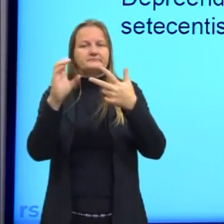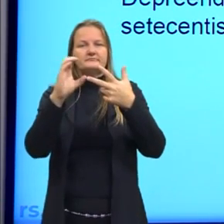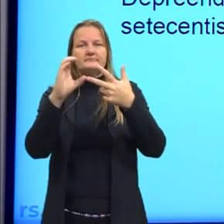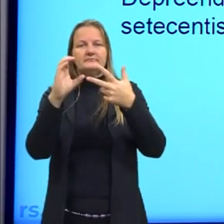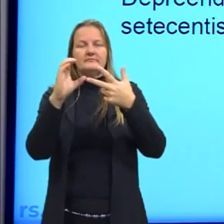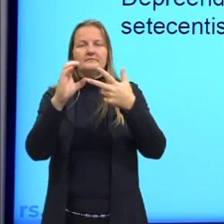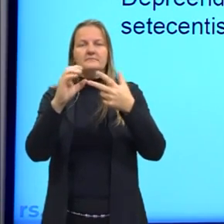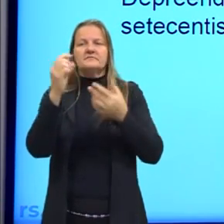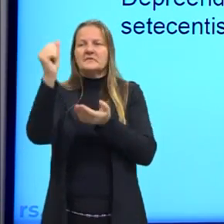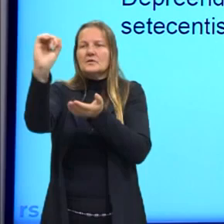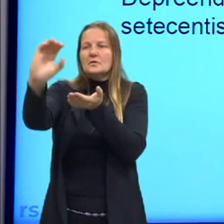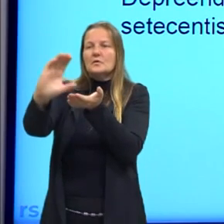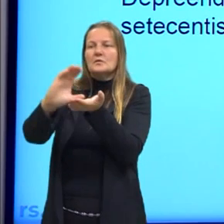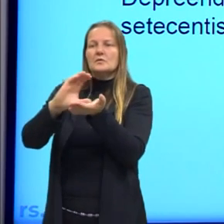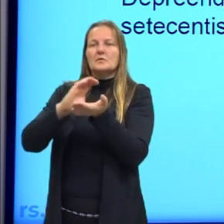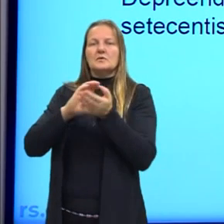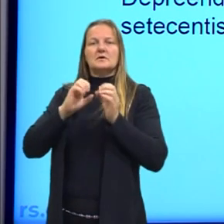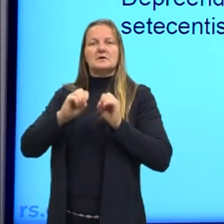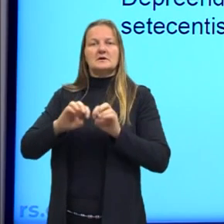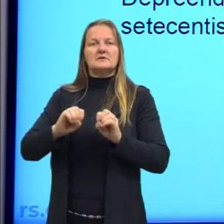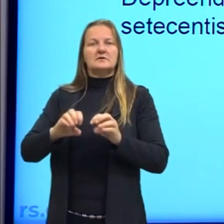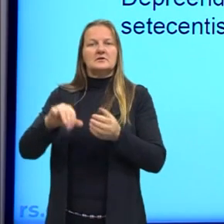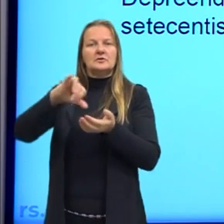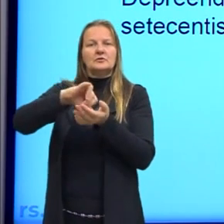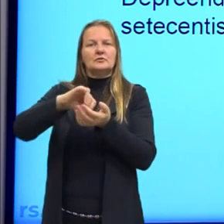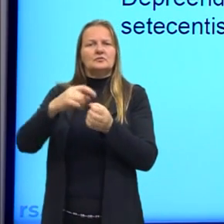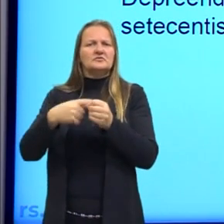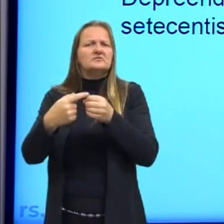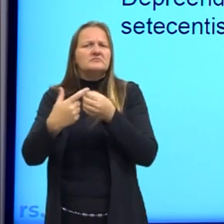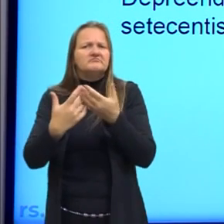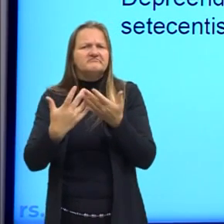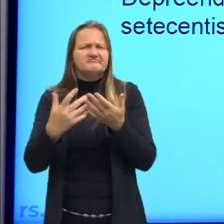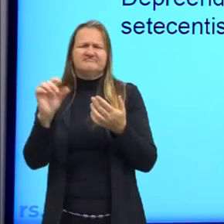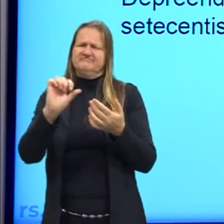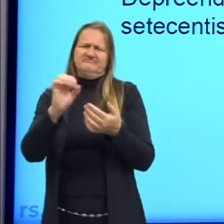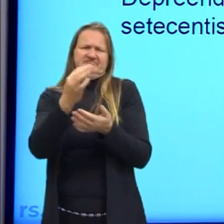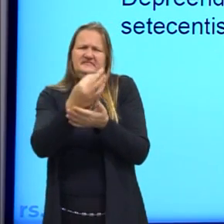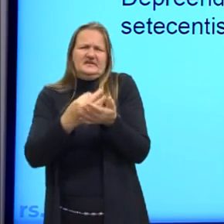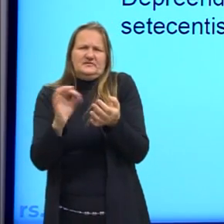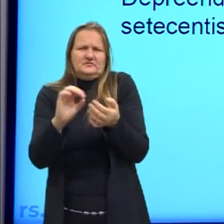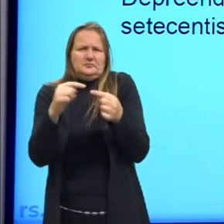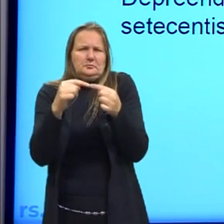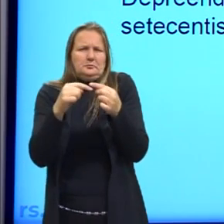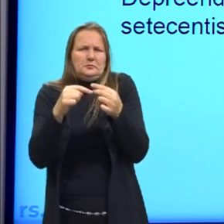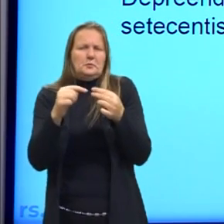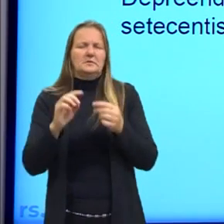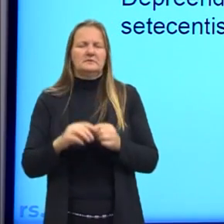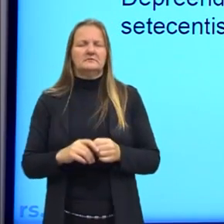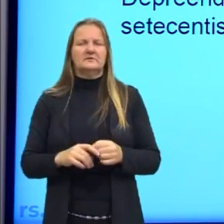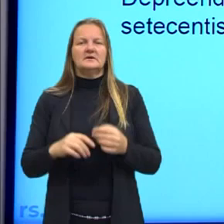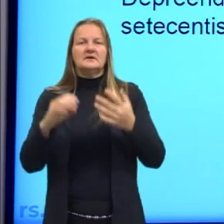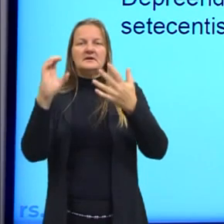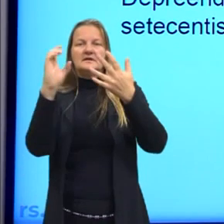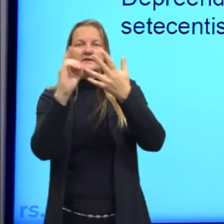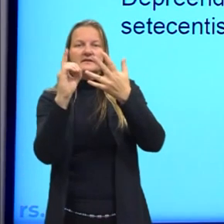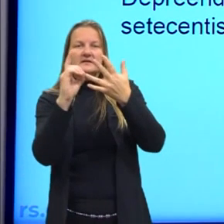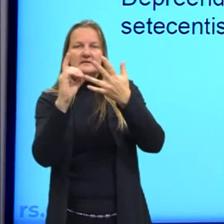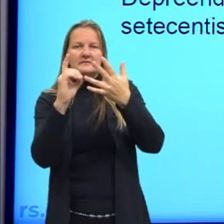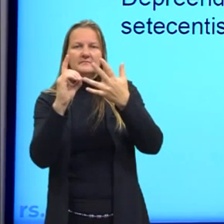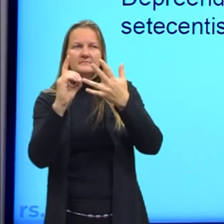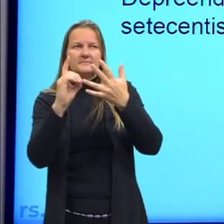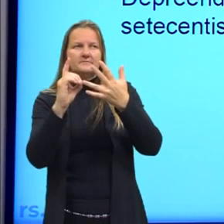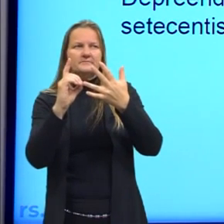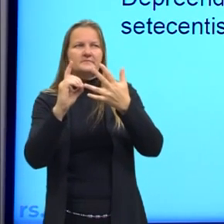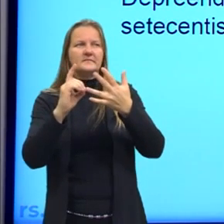investimento em educação nos núcleos urbanos. Não fala de educação aqui. alternativa D,